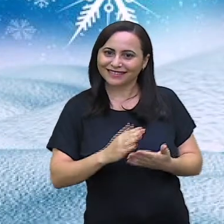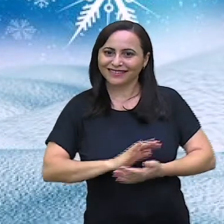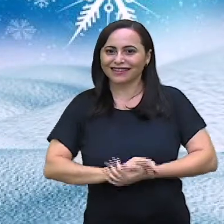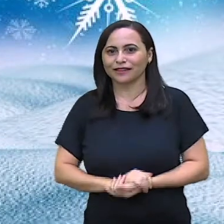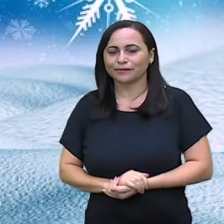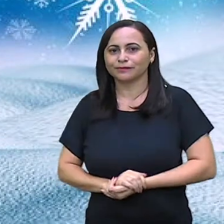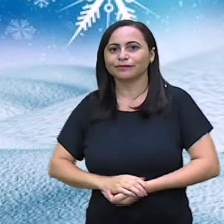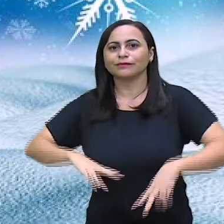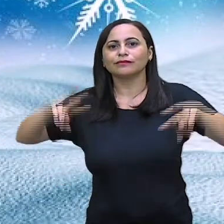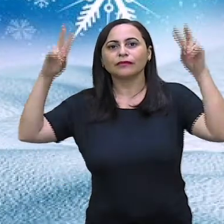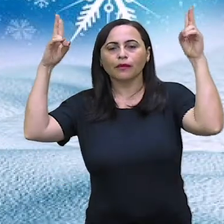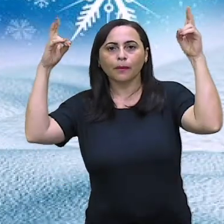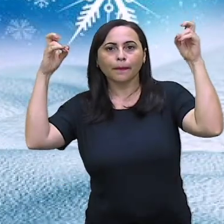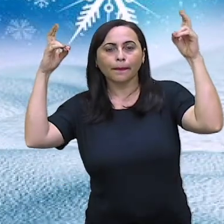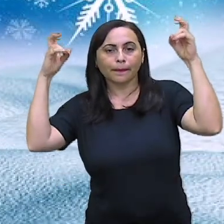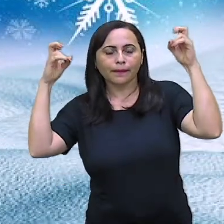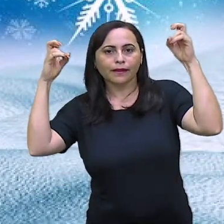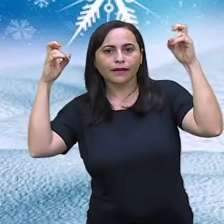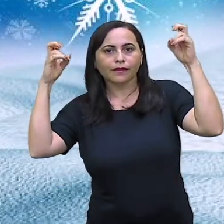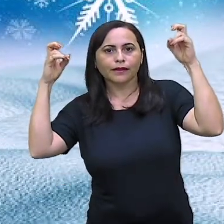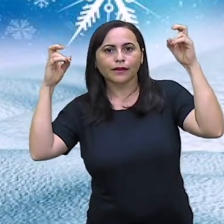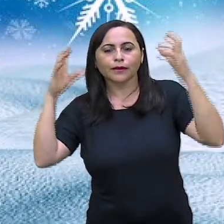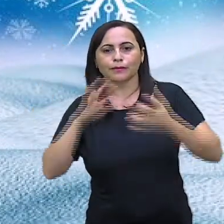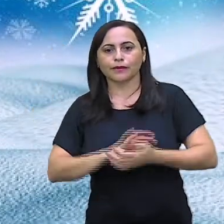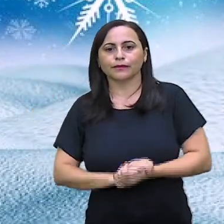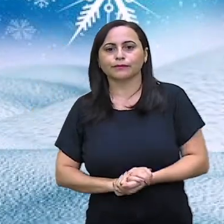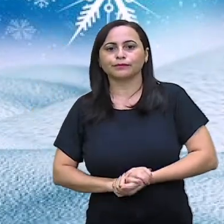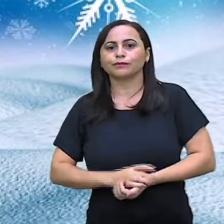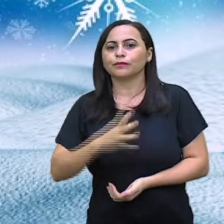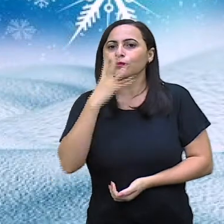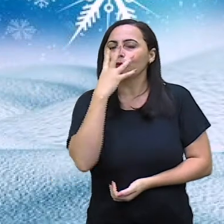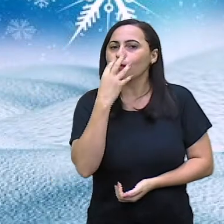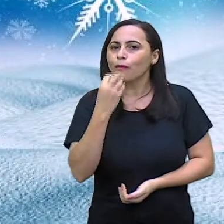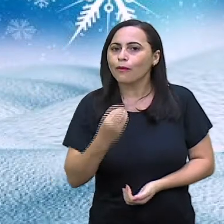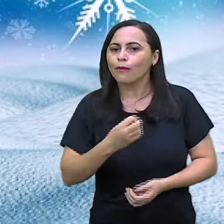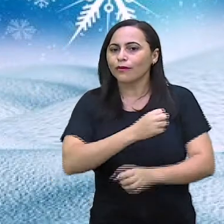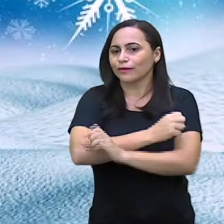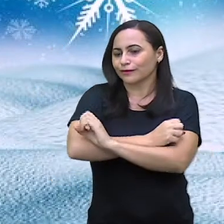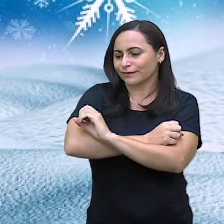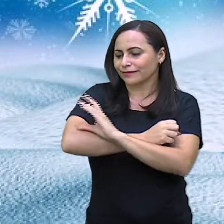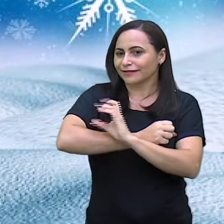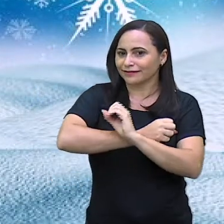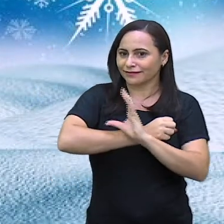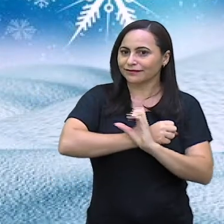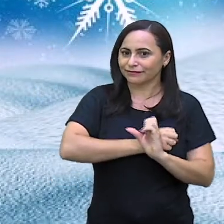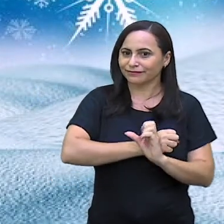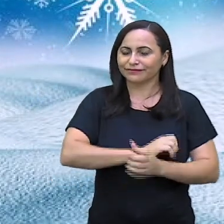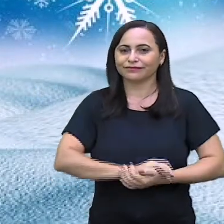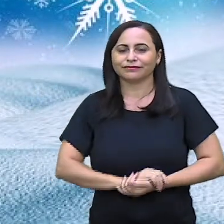A fábula de hoje é a fábula do porco espinho.